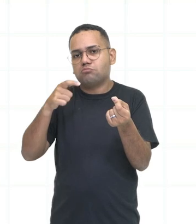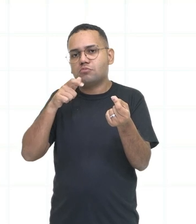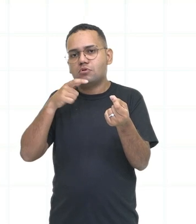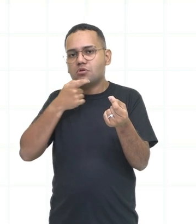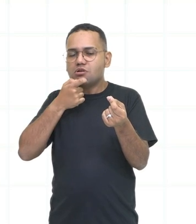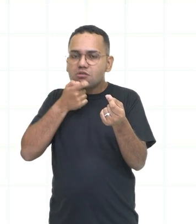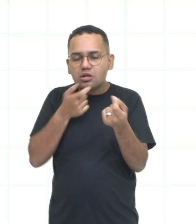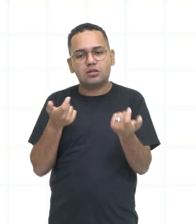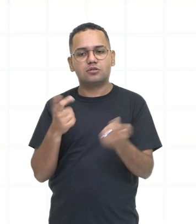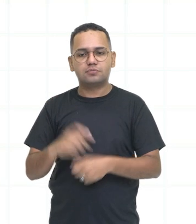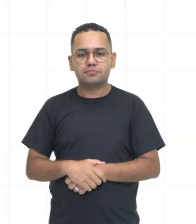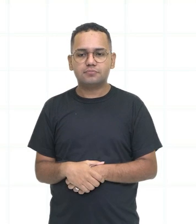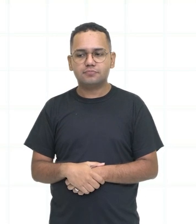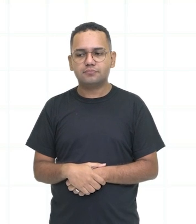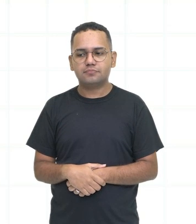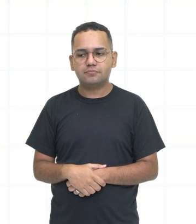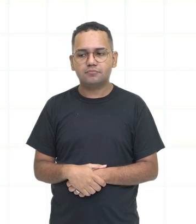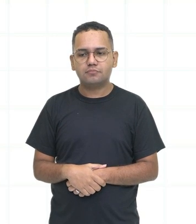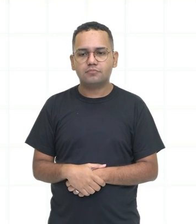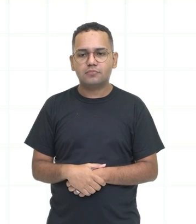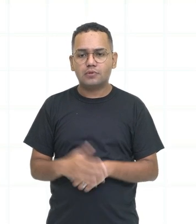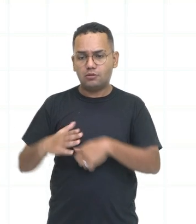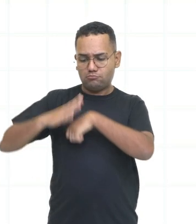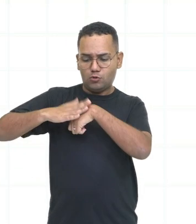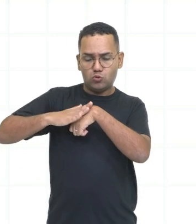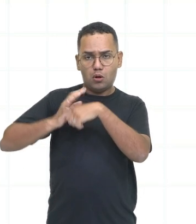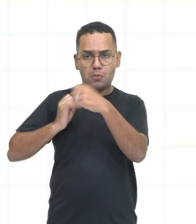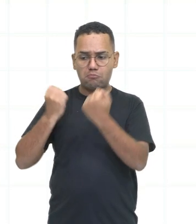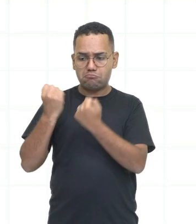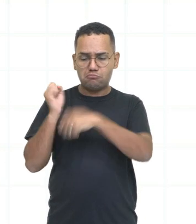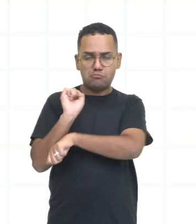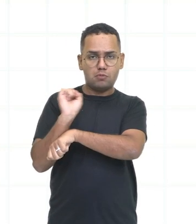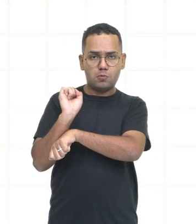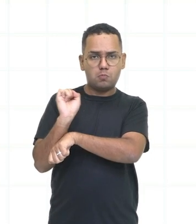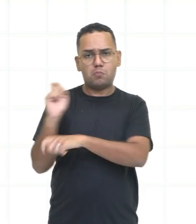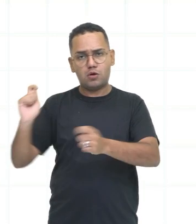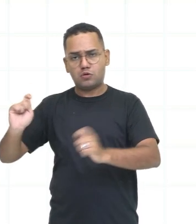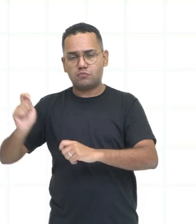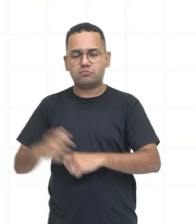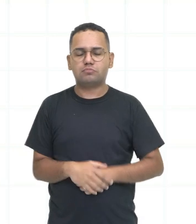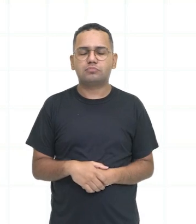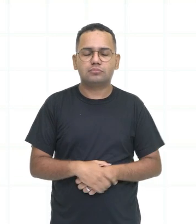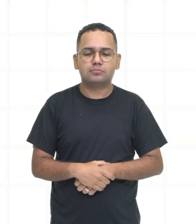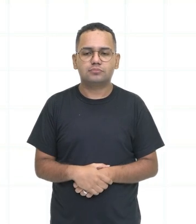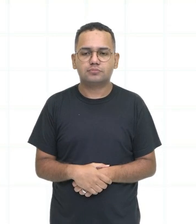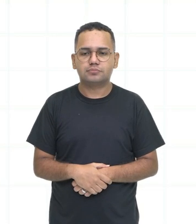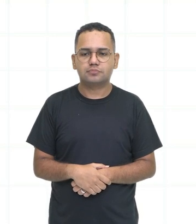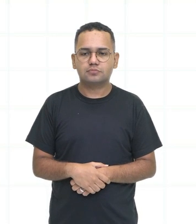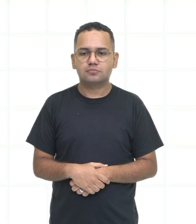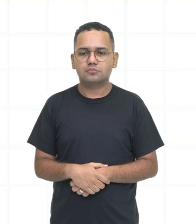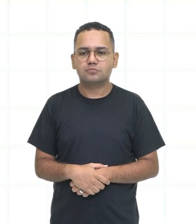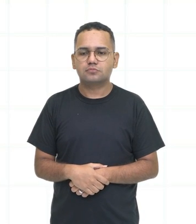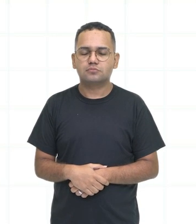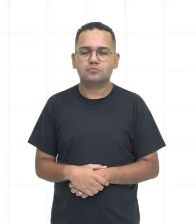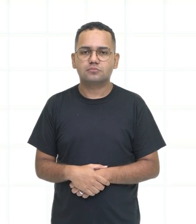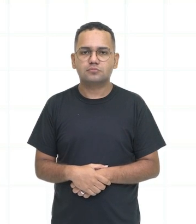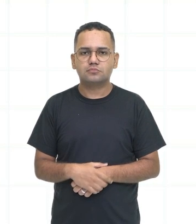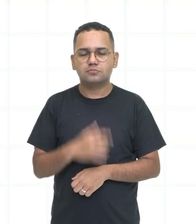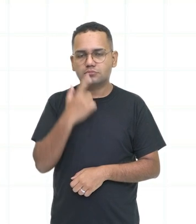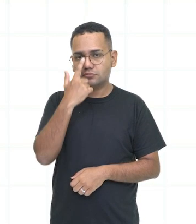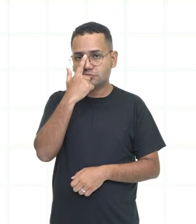também. Bike indica sozinho, sozinha. Thanks. But I prefer driving by myself.